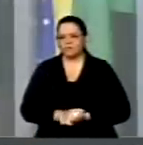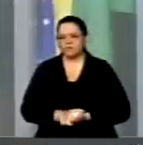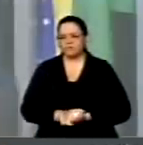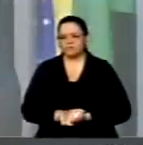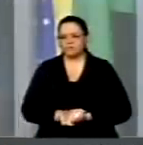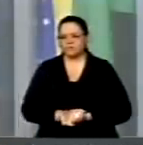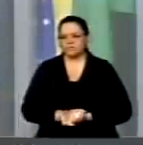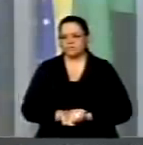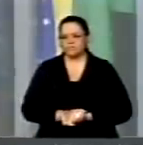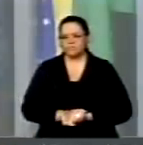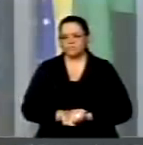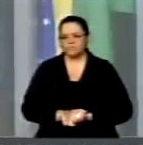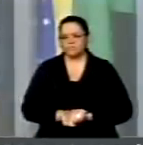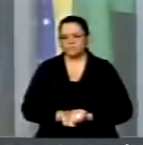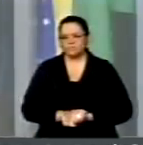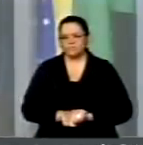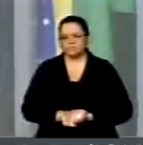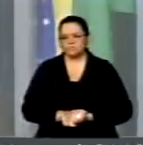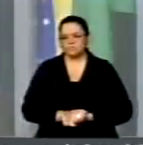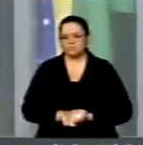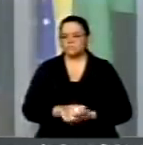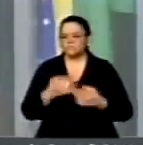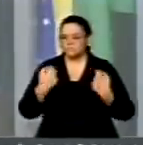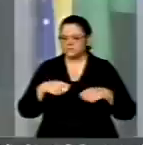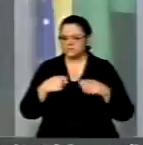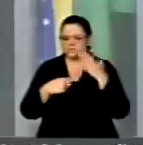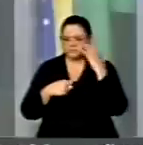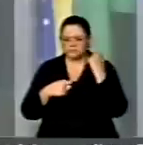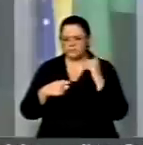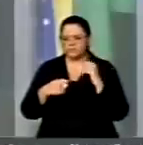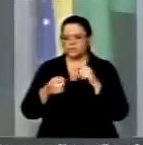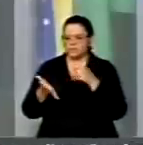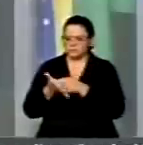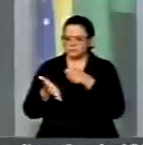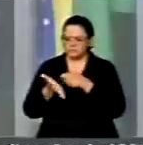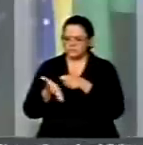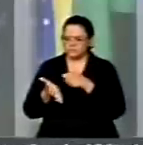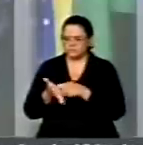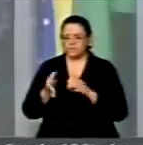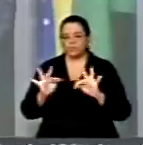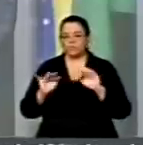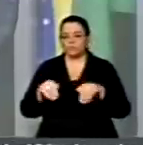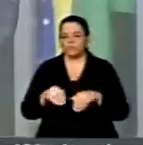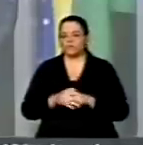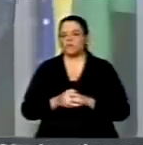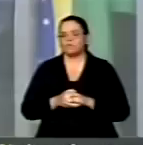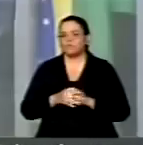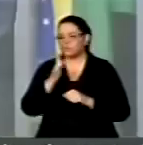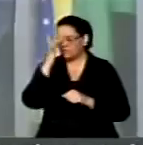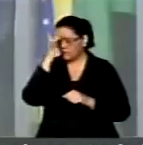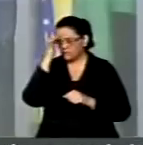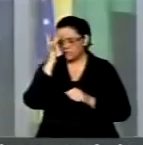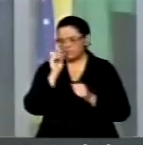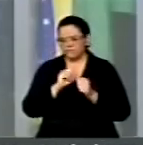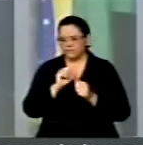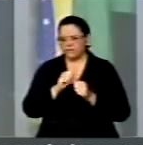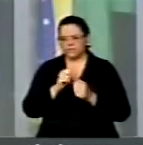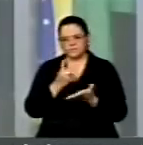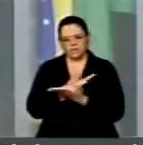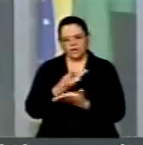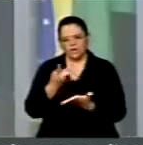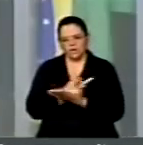impunidade, de cobrar o fim dos malfeitos existentes neste país. Há exemplos dos